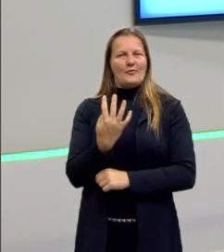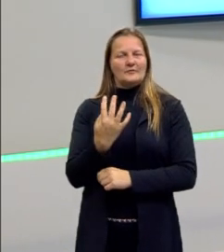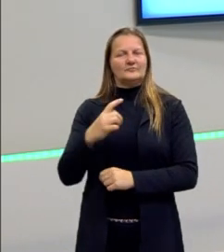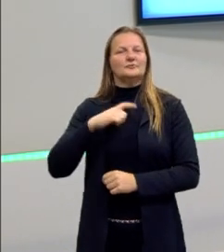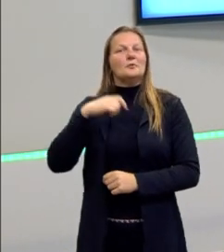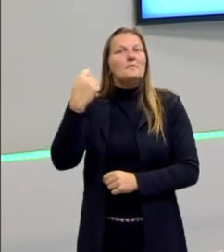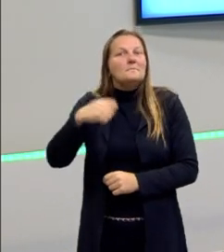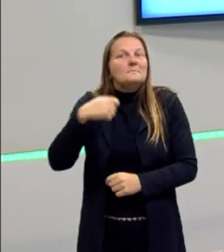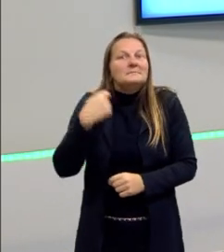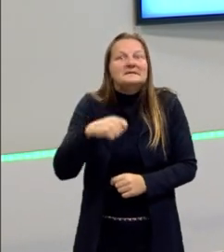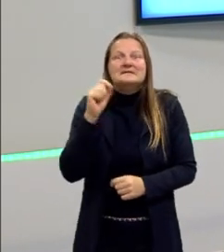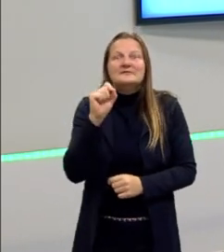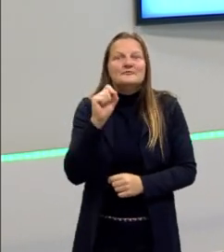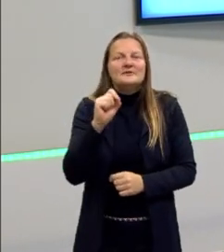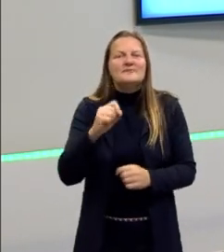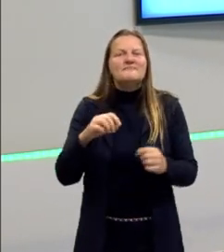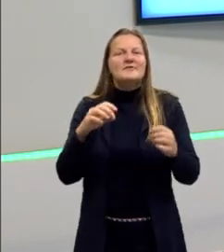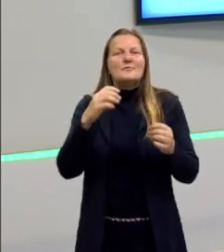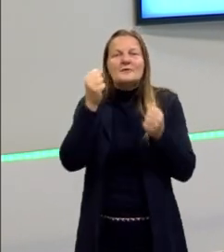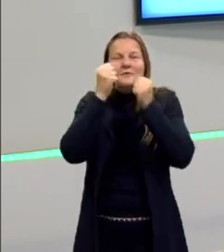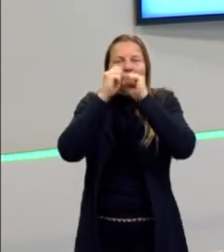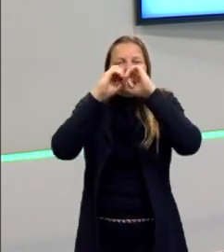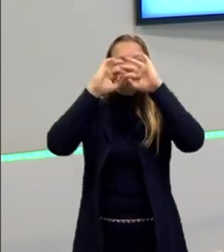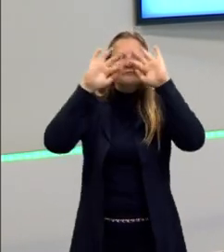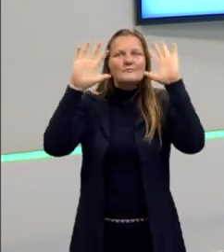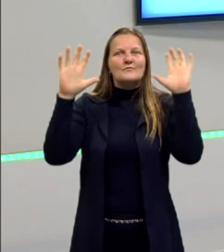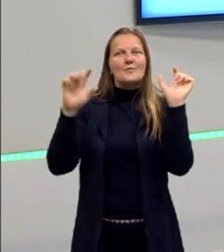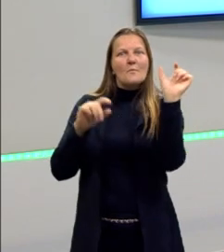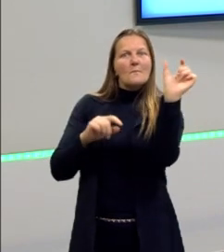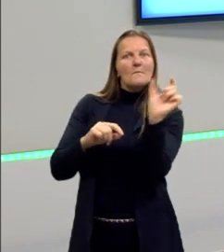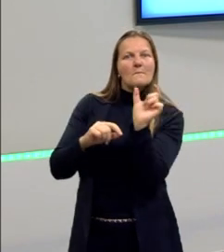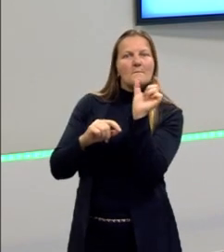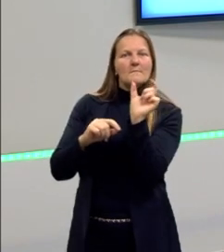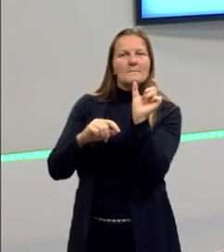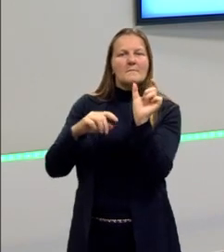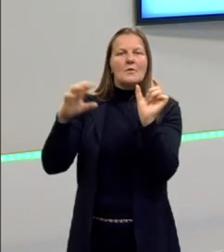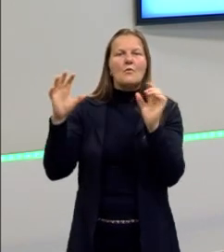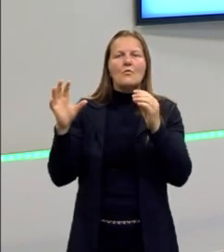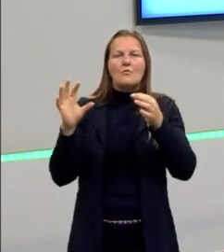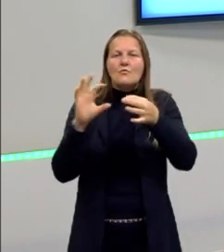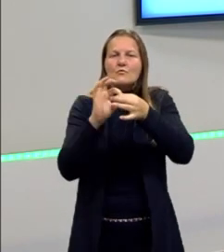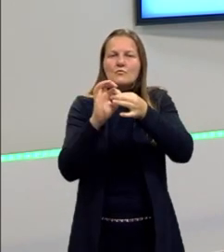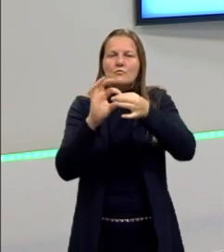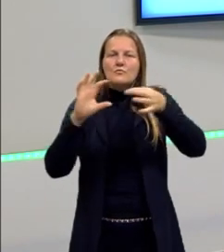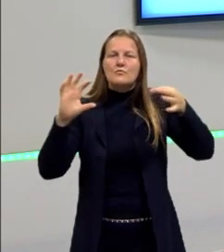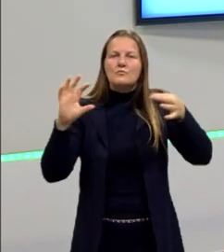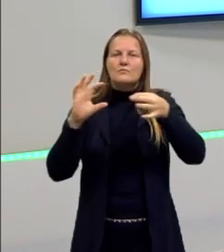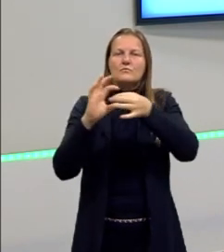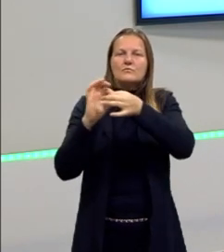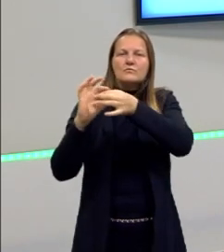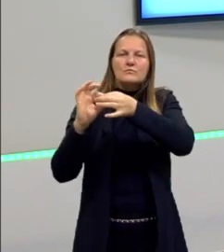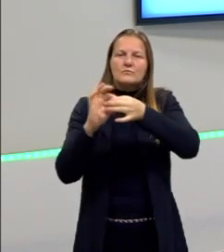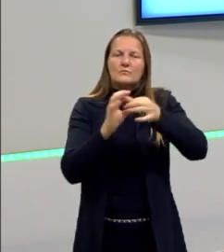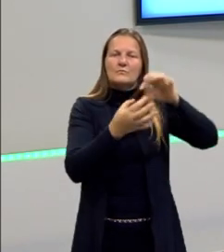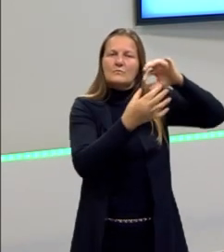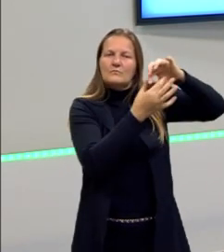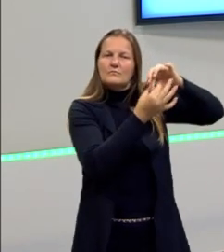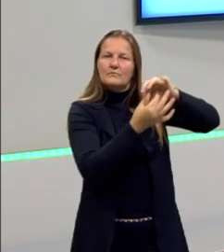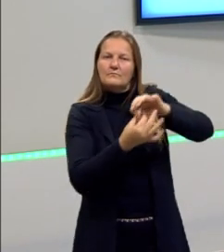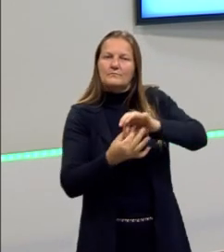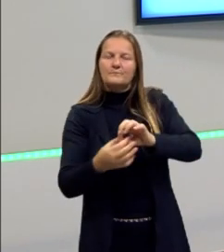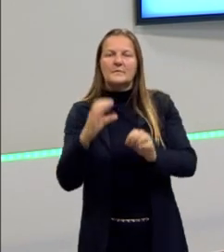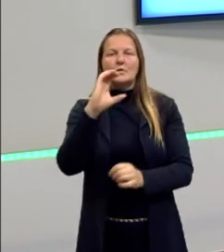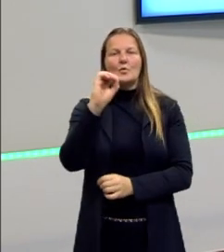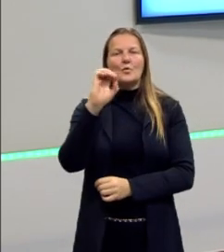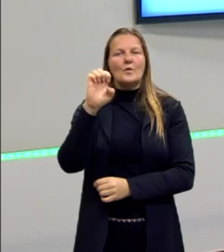nós precisamos compreender, então, o que é a coesão dentro desse texto. Quais são os